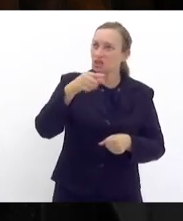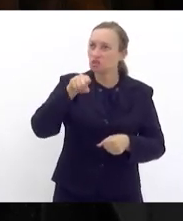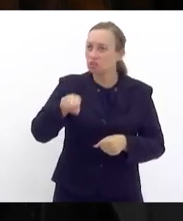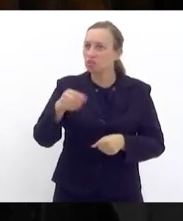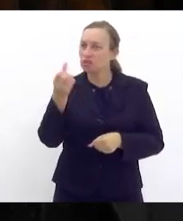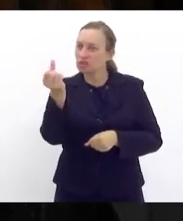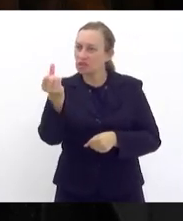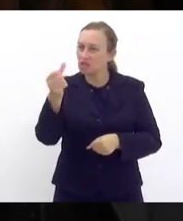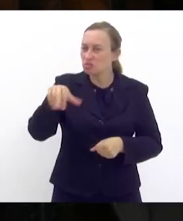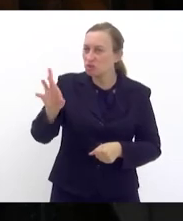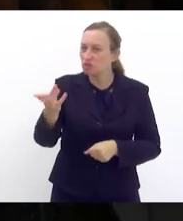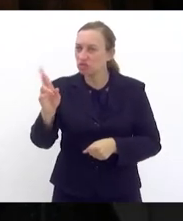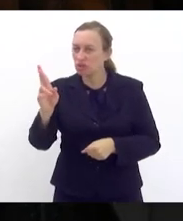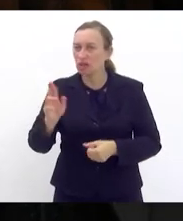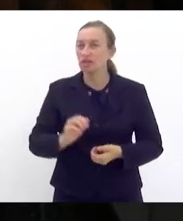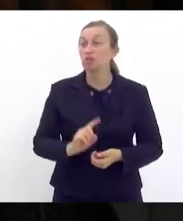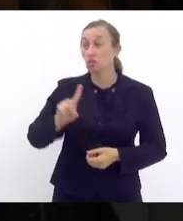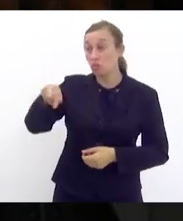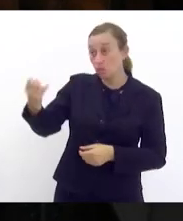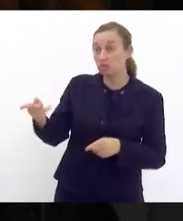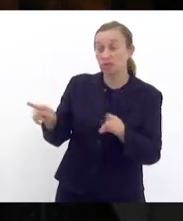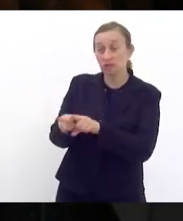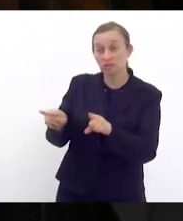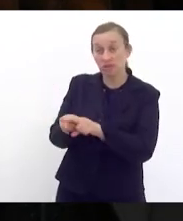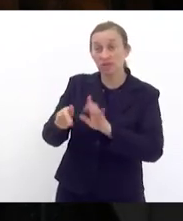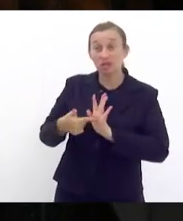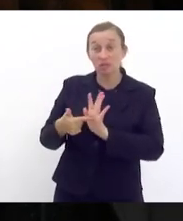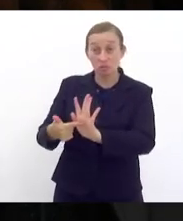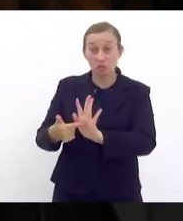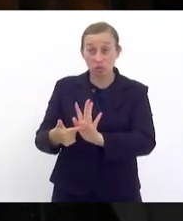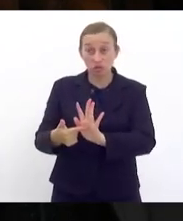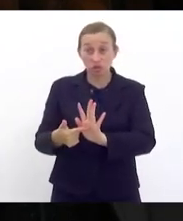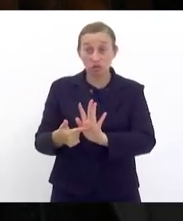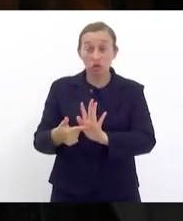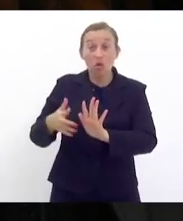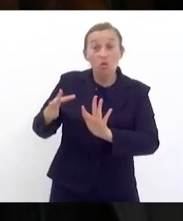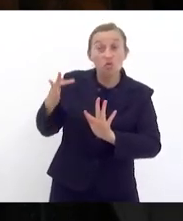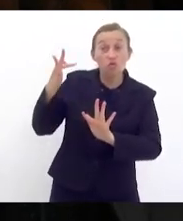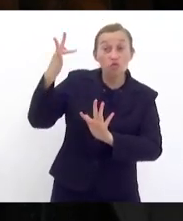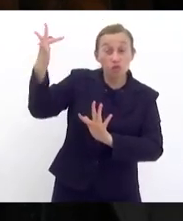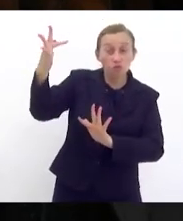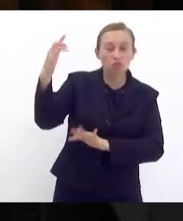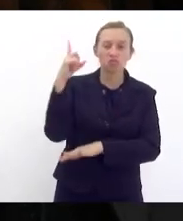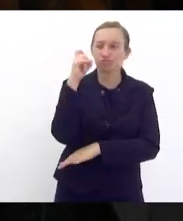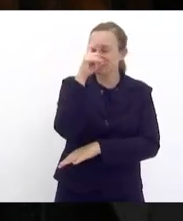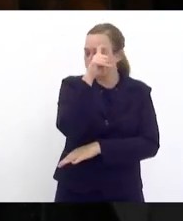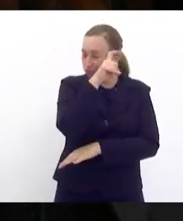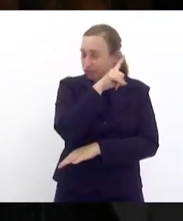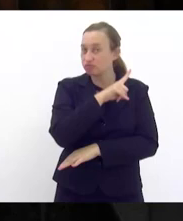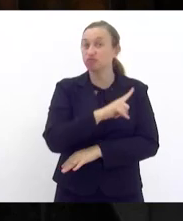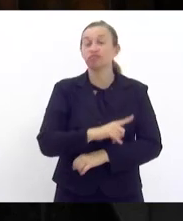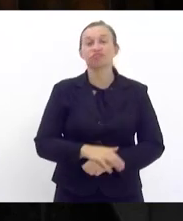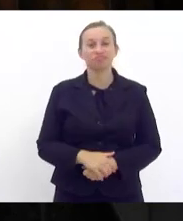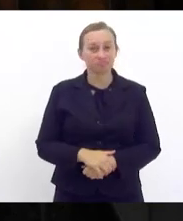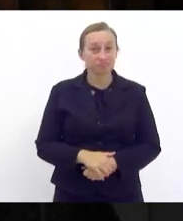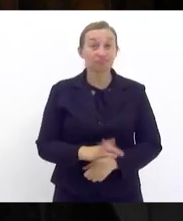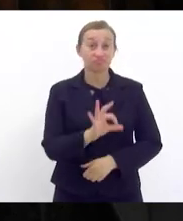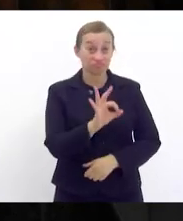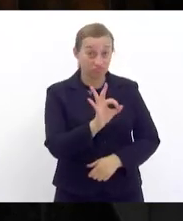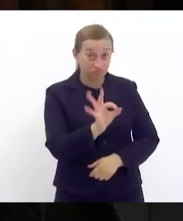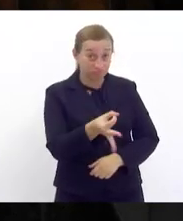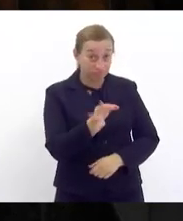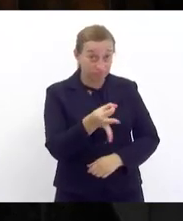Outro indicador que mostra como o futuro está difícil, é exatamente